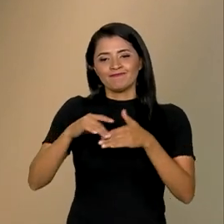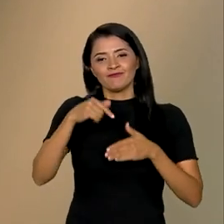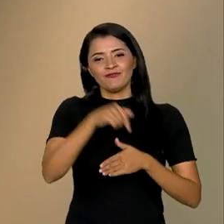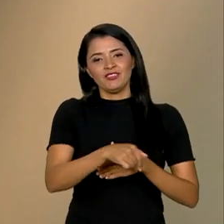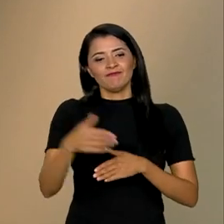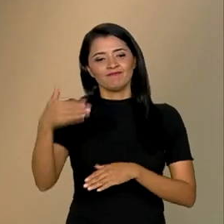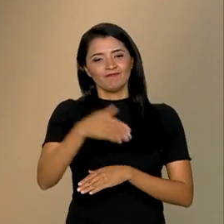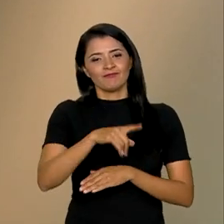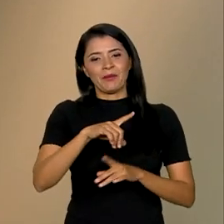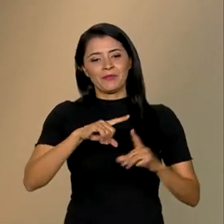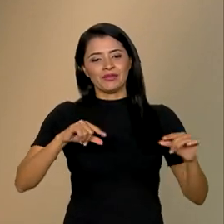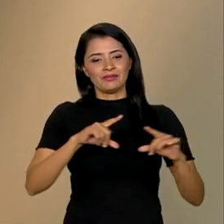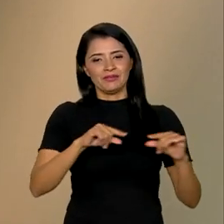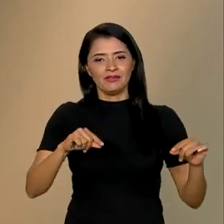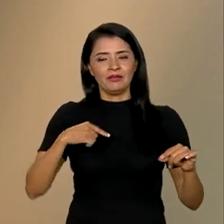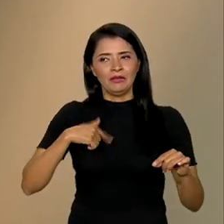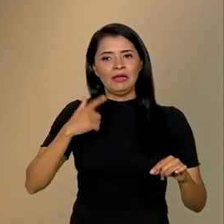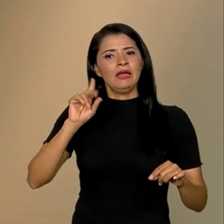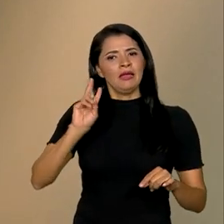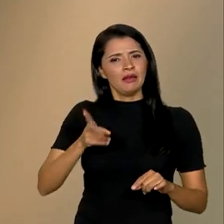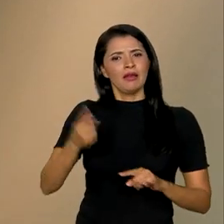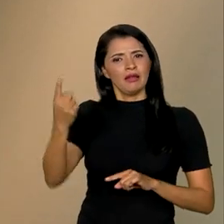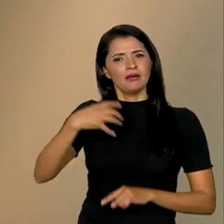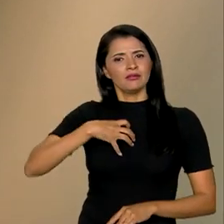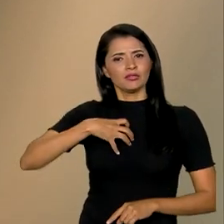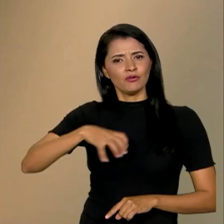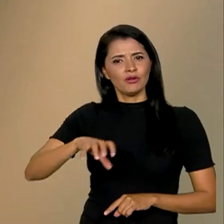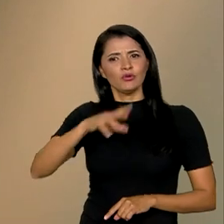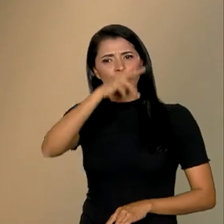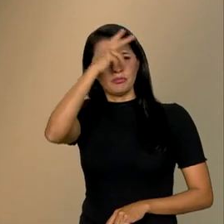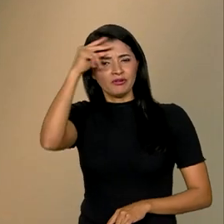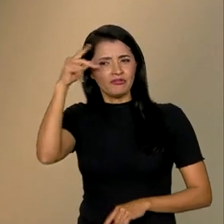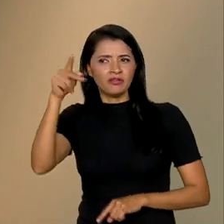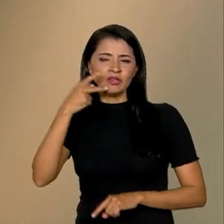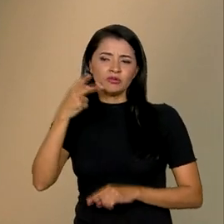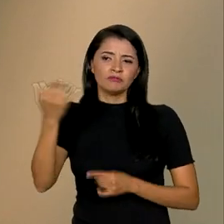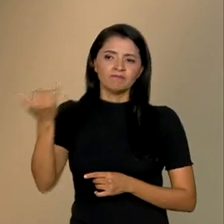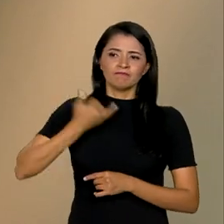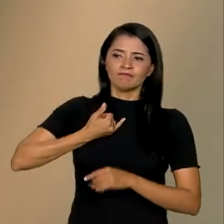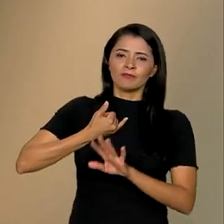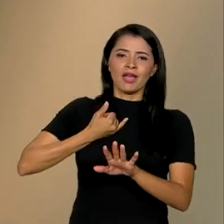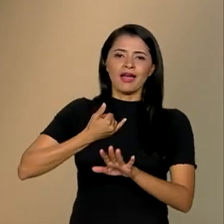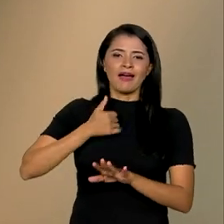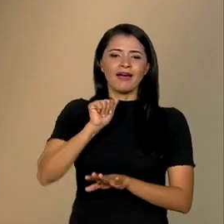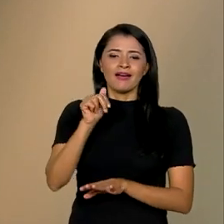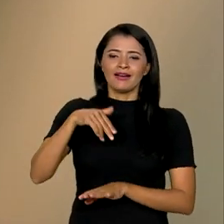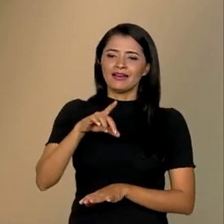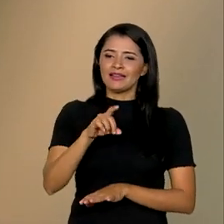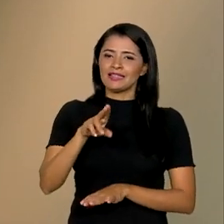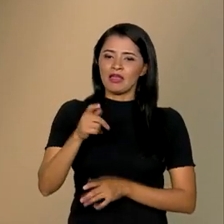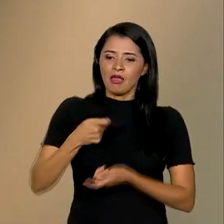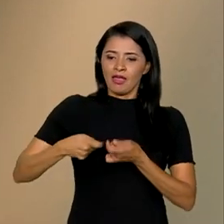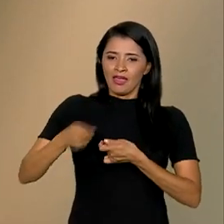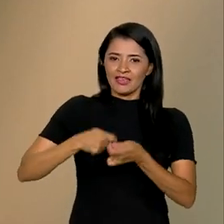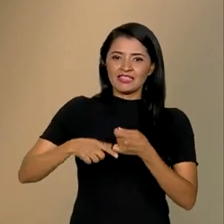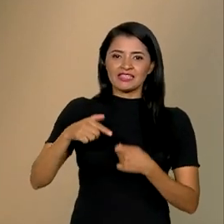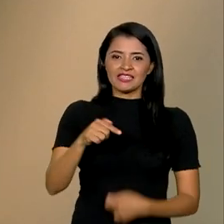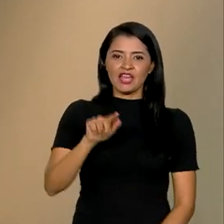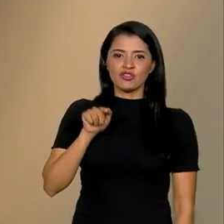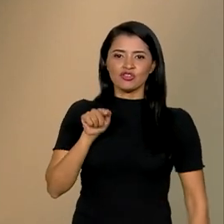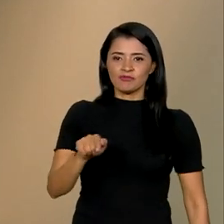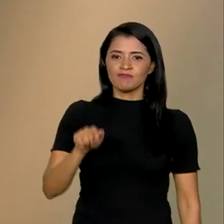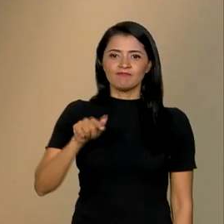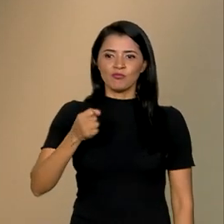Brasília. E eu ouvi muito lá em Salvador, prefeitos e prefeitas dizendo, André, eu economizei 7, 8 mil reais de